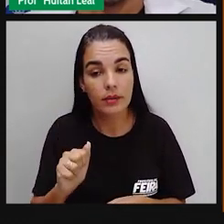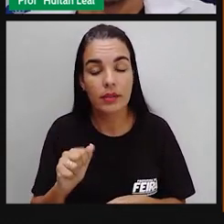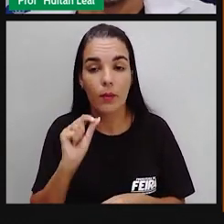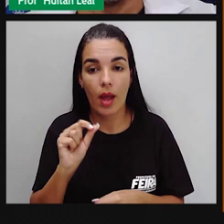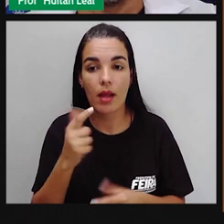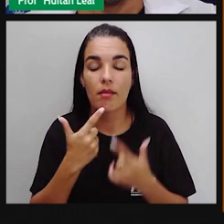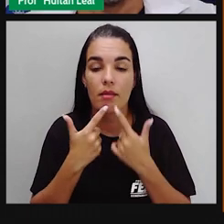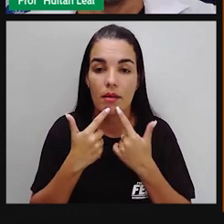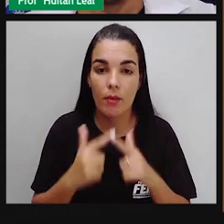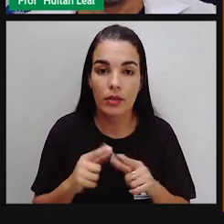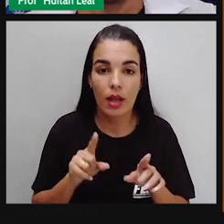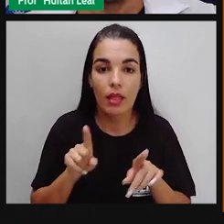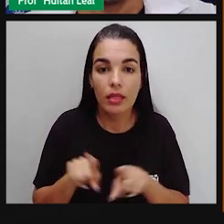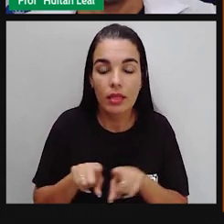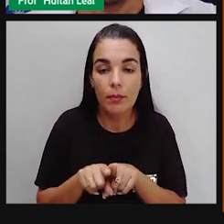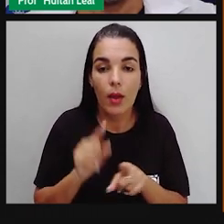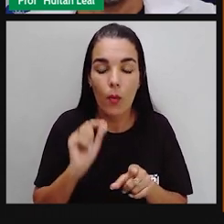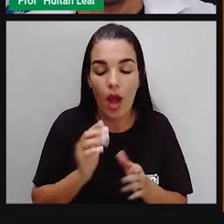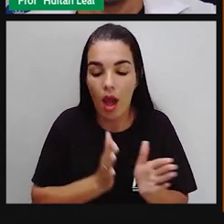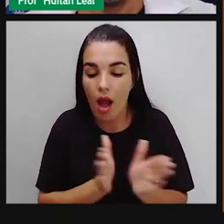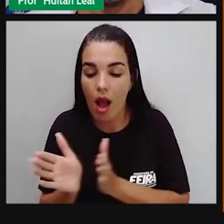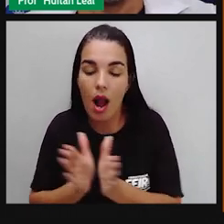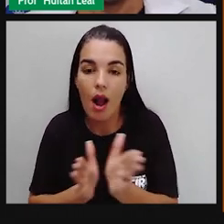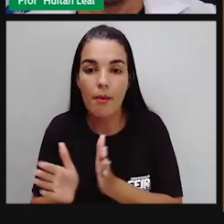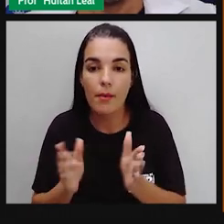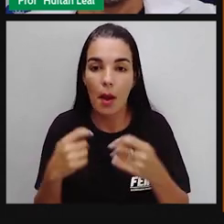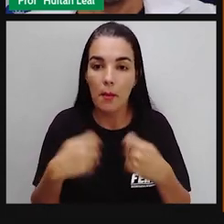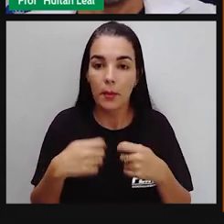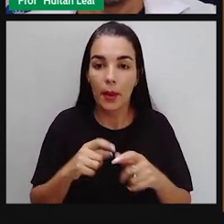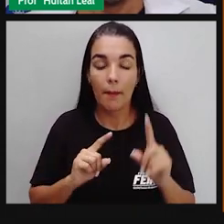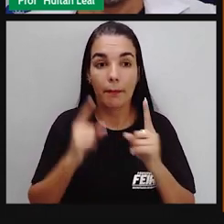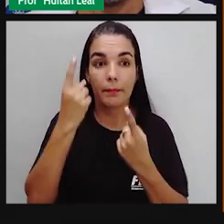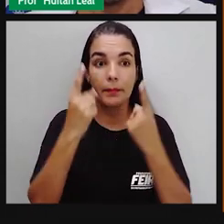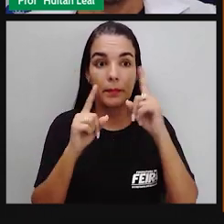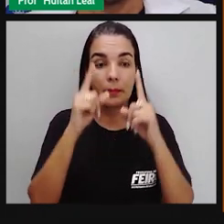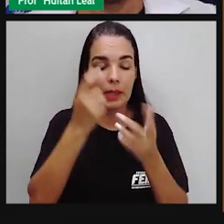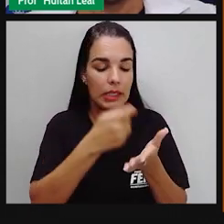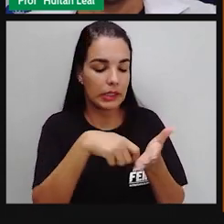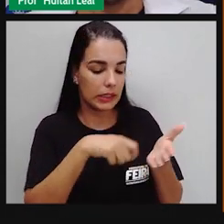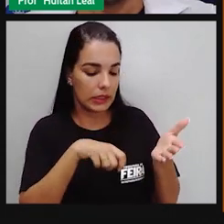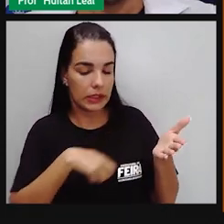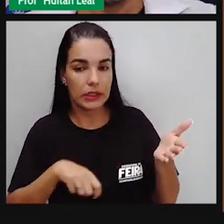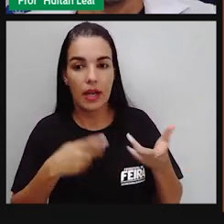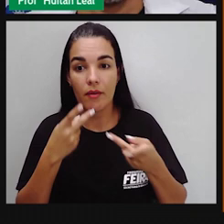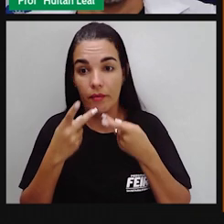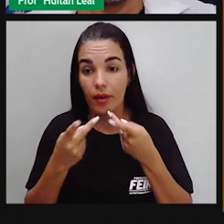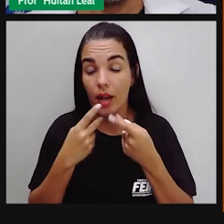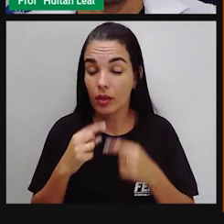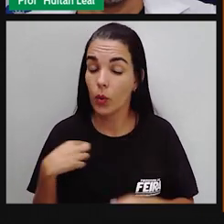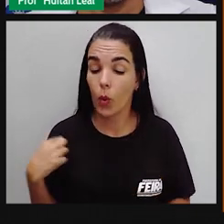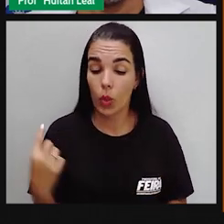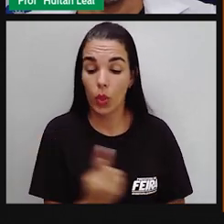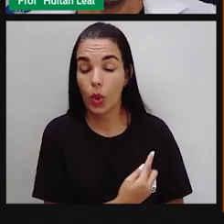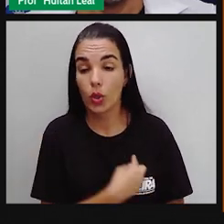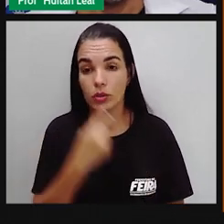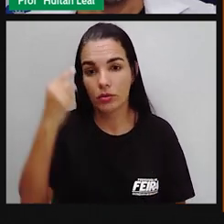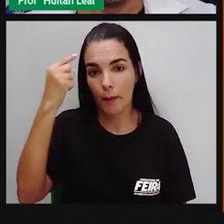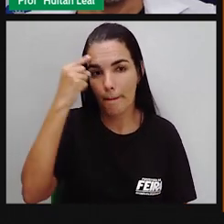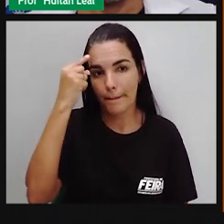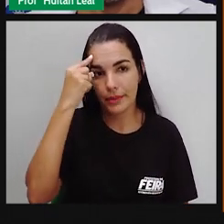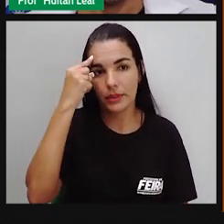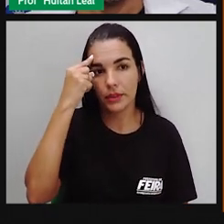É uma estética diferenciada para expressar, através da linguagem falada e escrita, para nosso pensamento, para dar